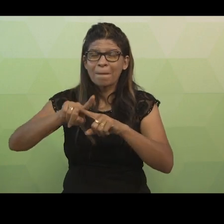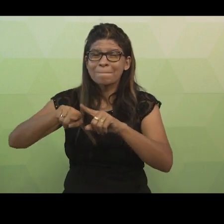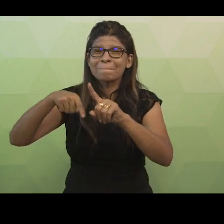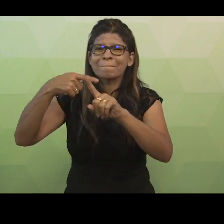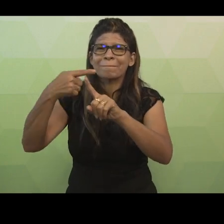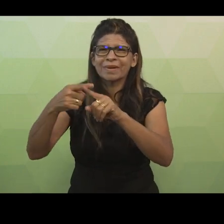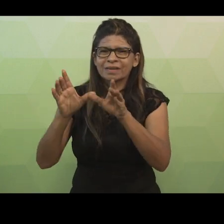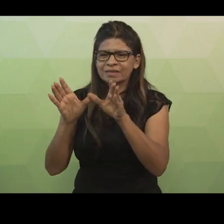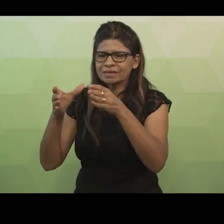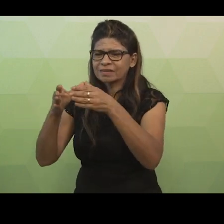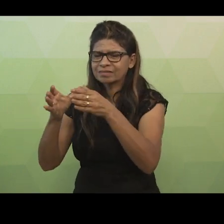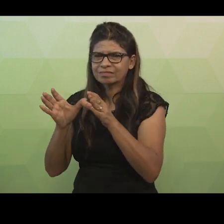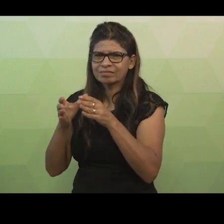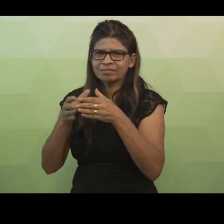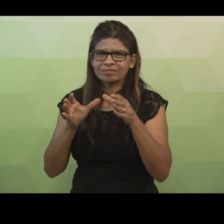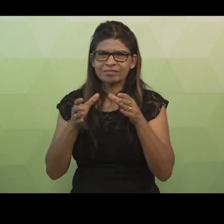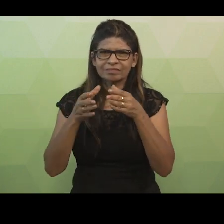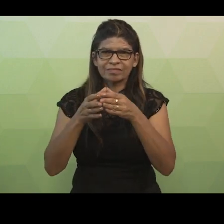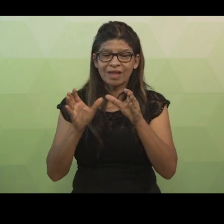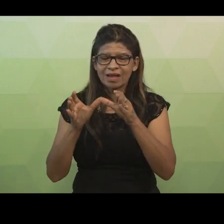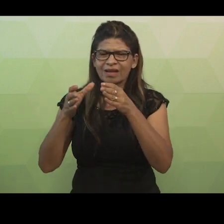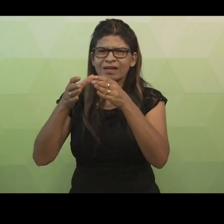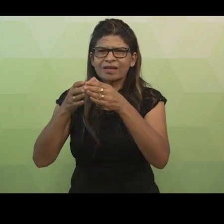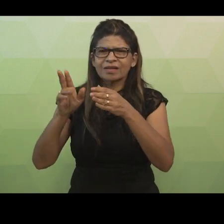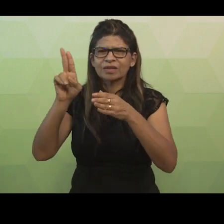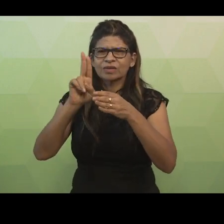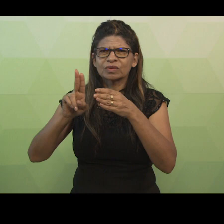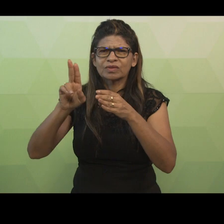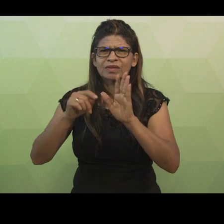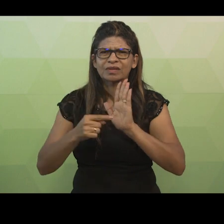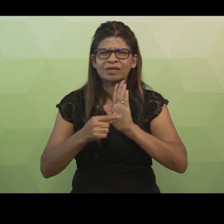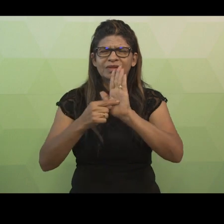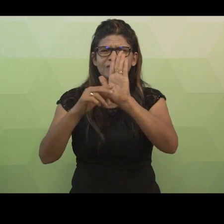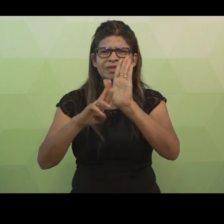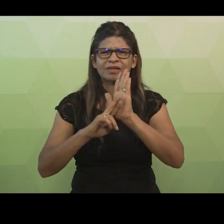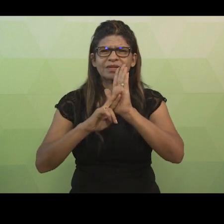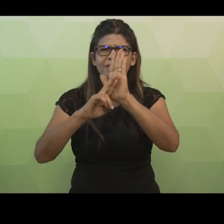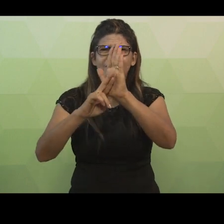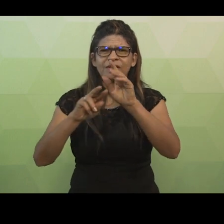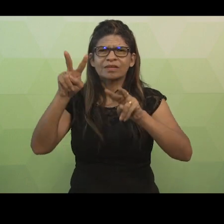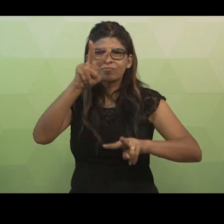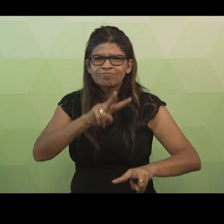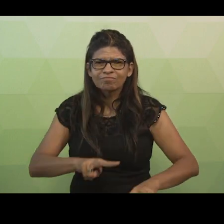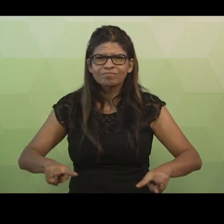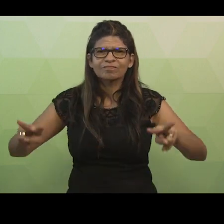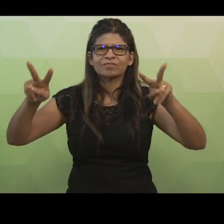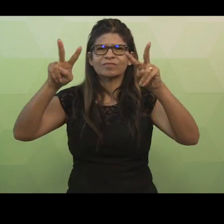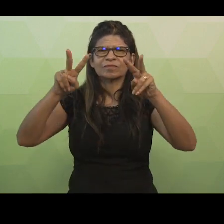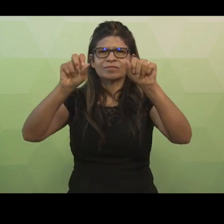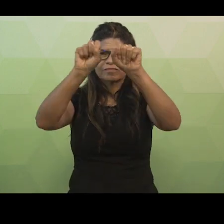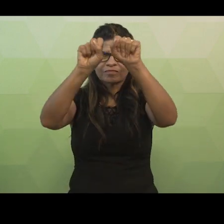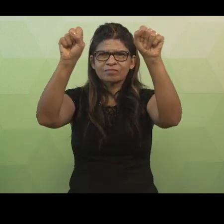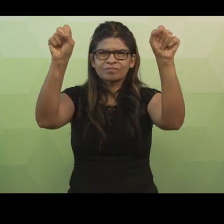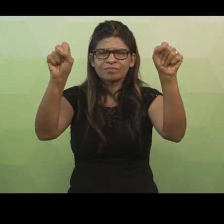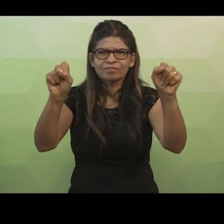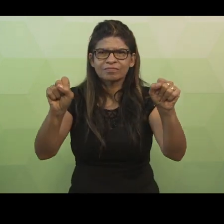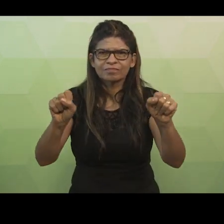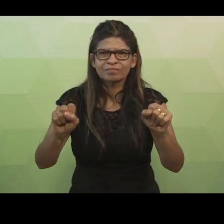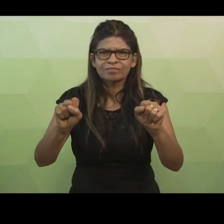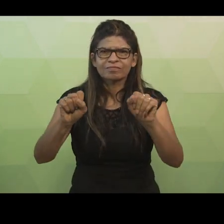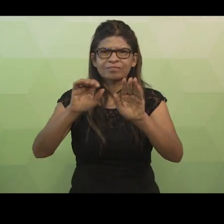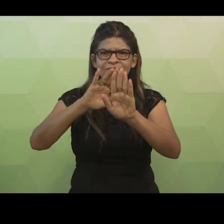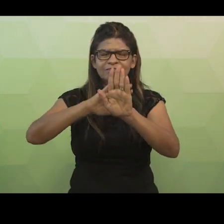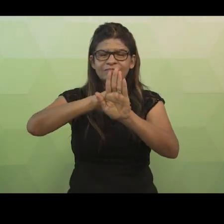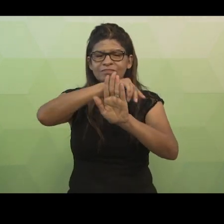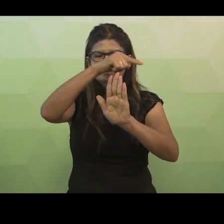aprendemos, os casos de uso representam a visão do sistema do ponto de vista externo, no qual os atores são responsáveis